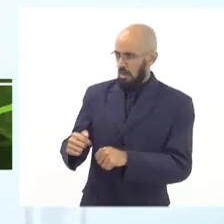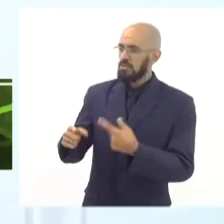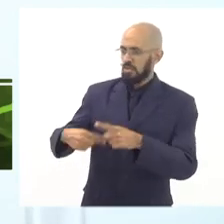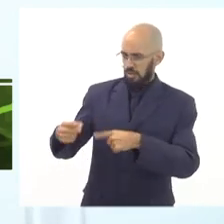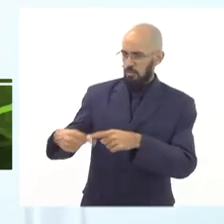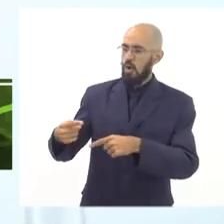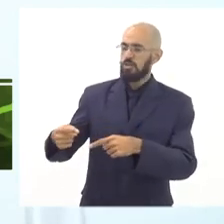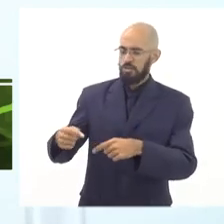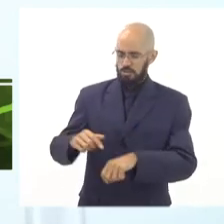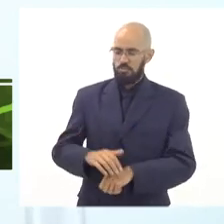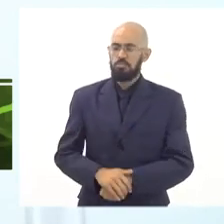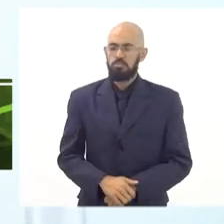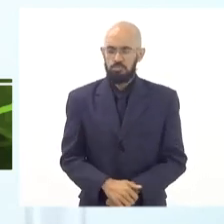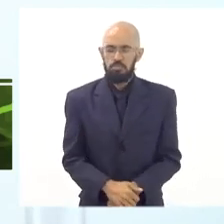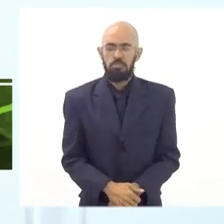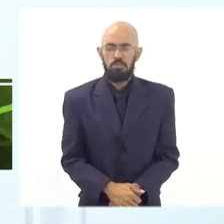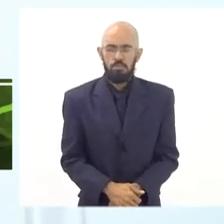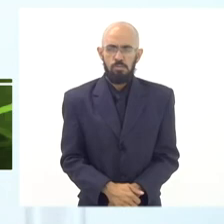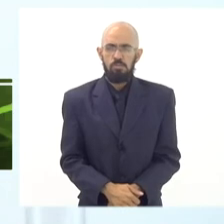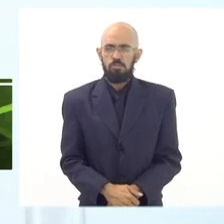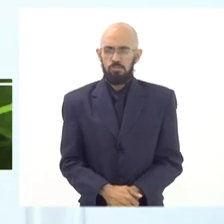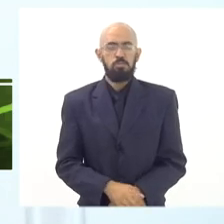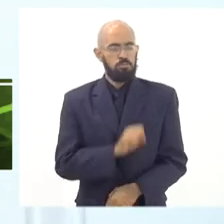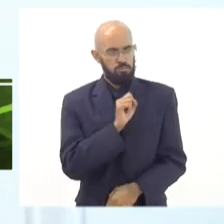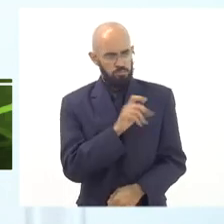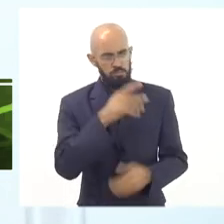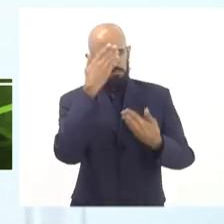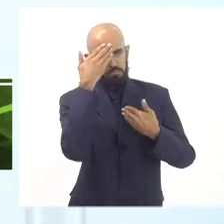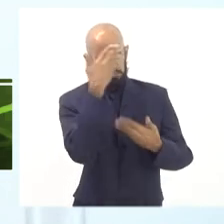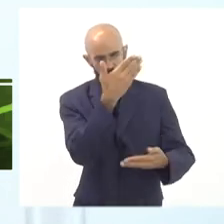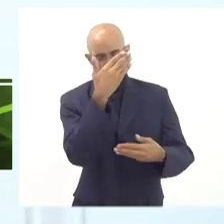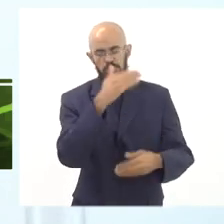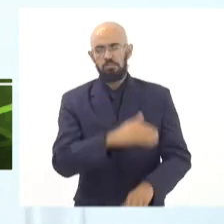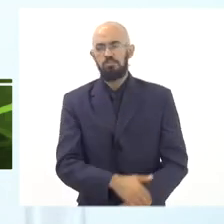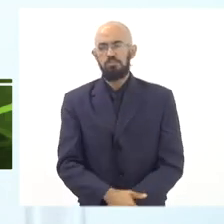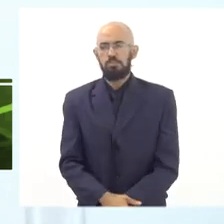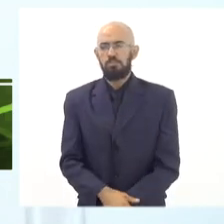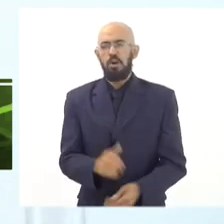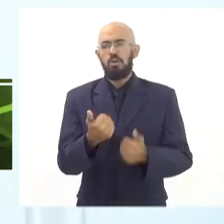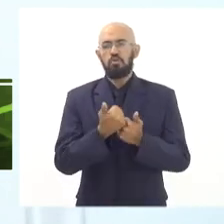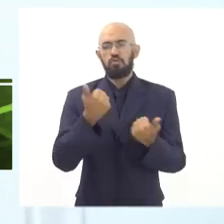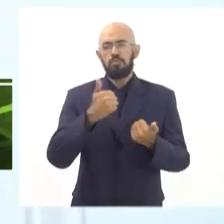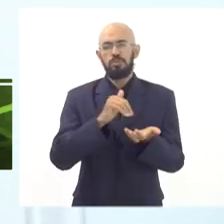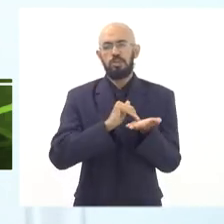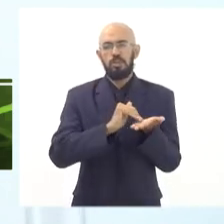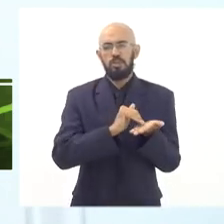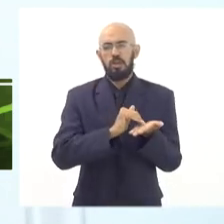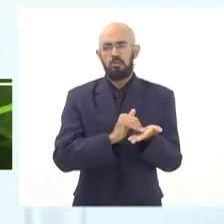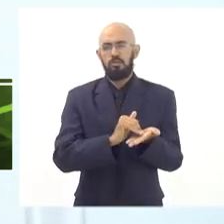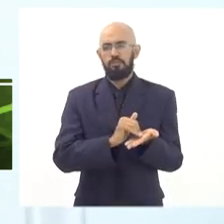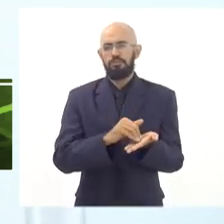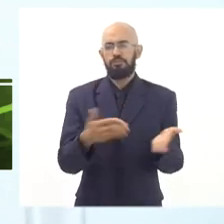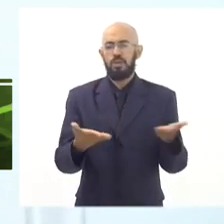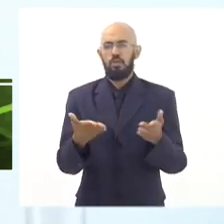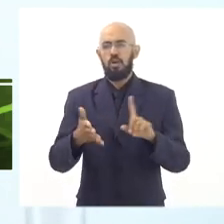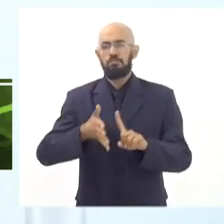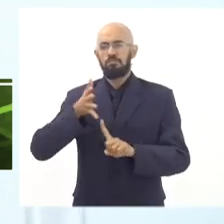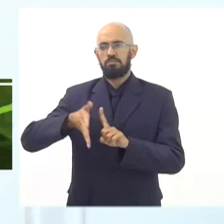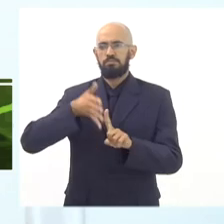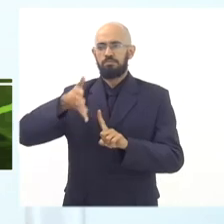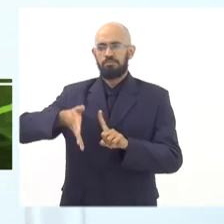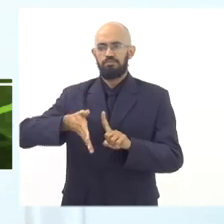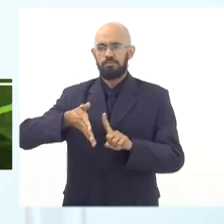retorno. Então, tá. Então, agradeço, subsecretário, e passo a palavra, então,